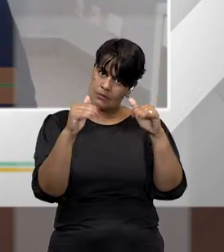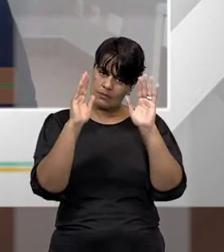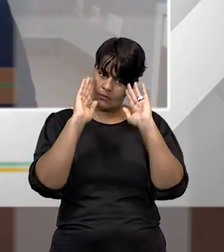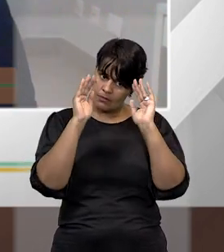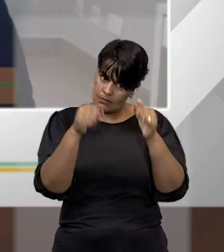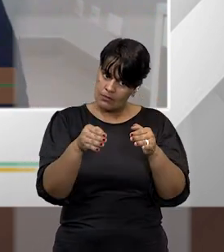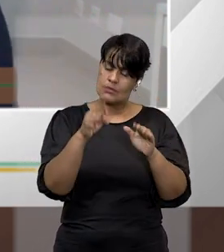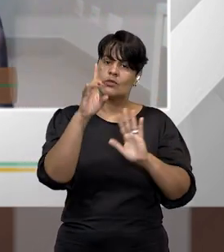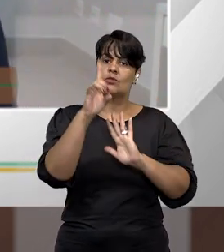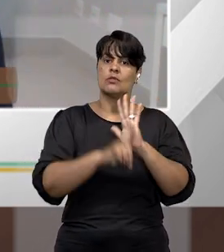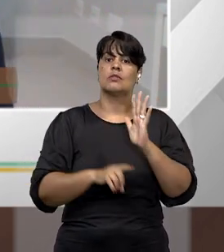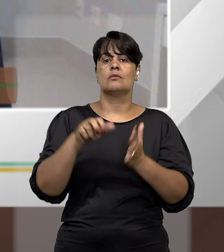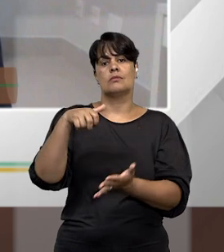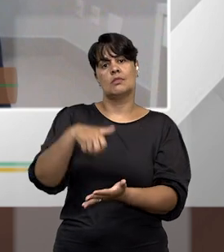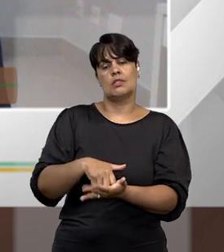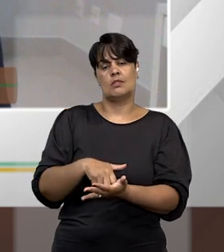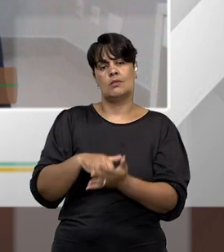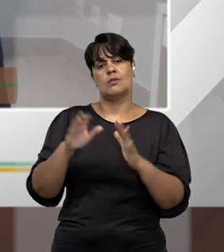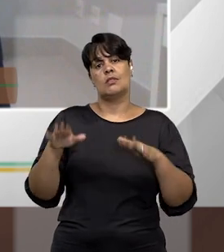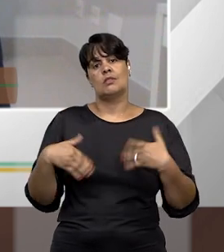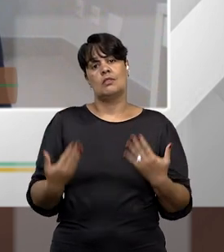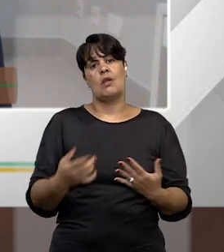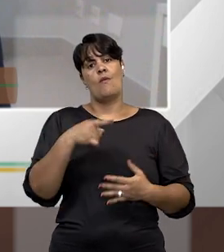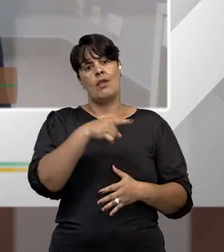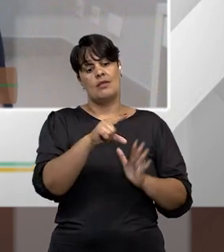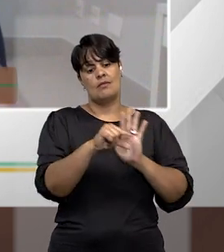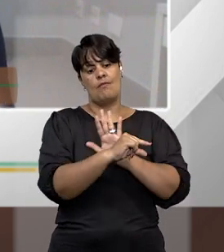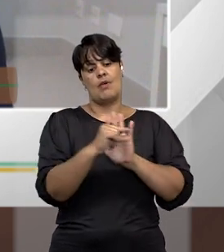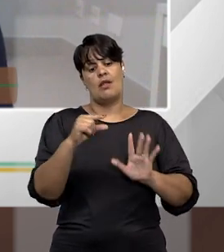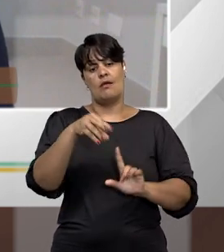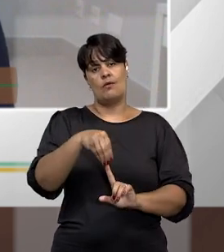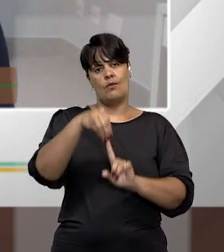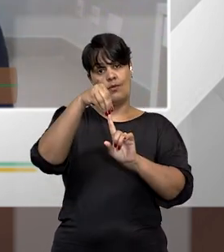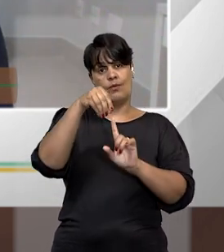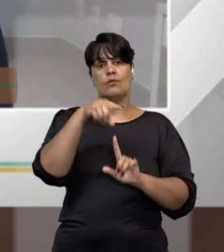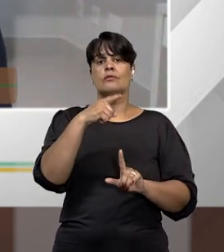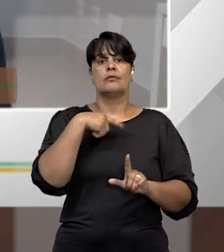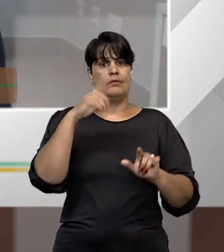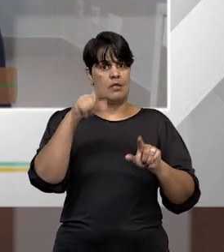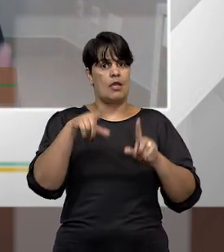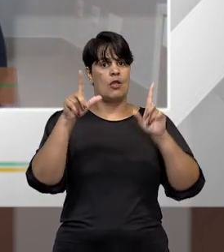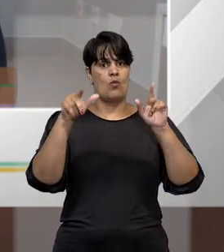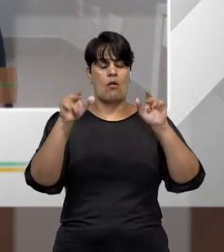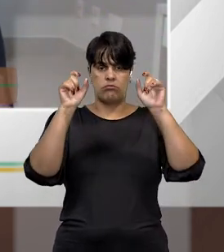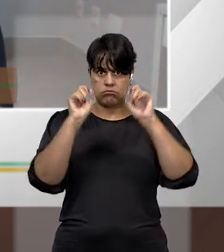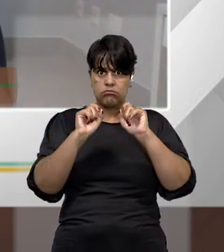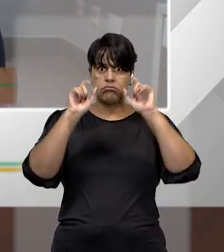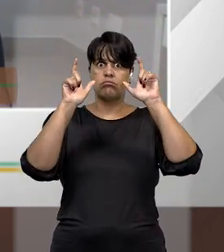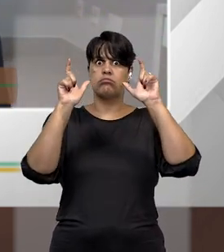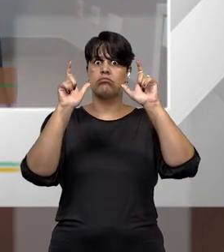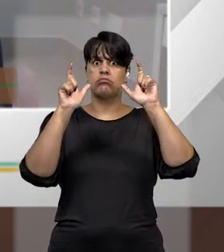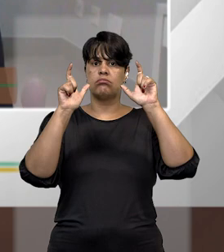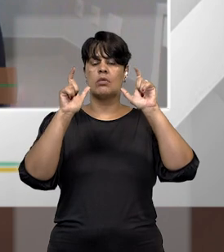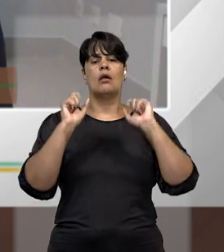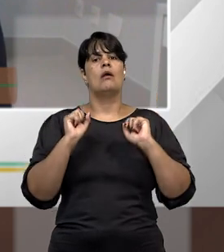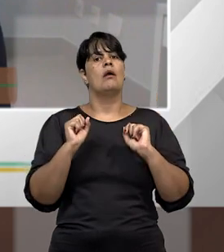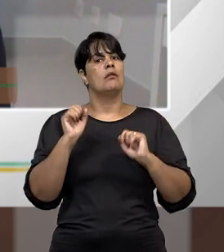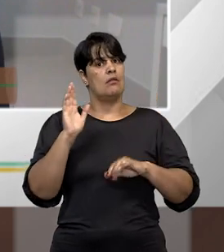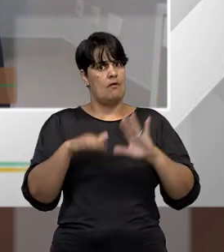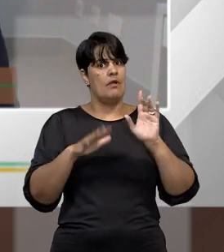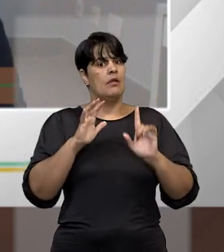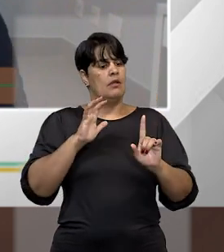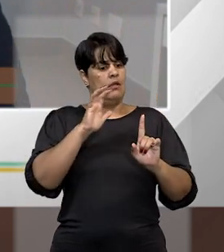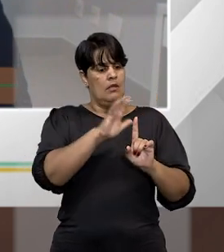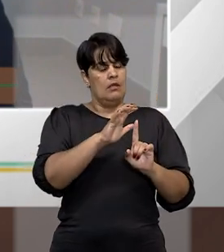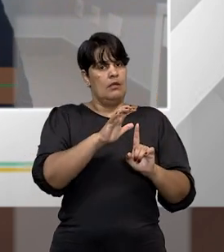serve aí como uma espécie de alerta e que pode ser atingido e que pode atingir muitas vezes indevidamente